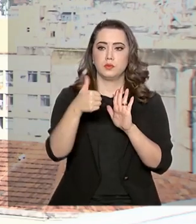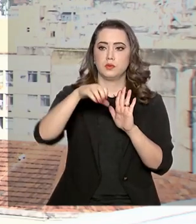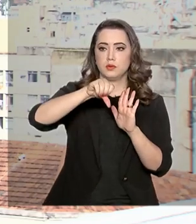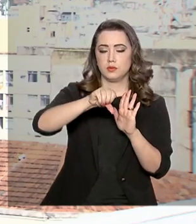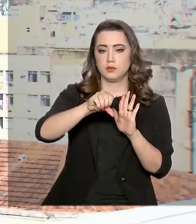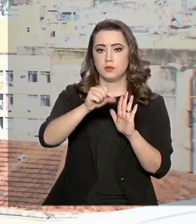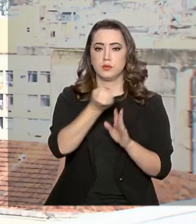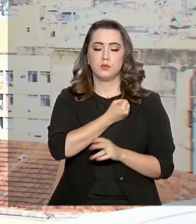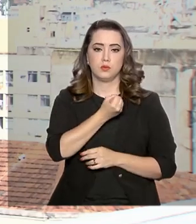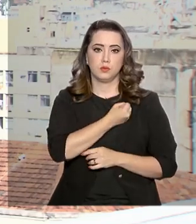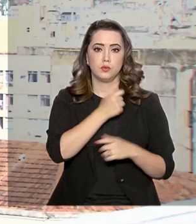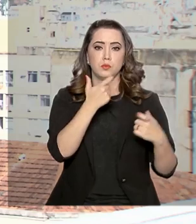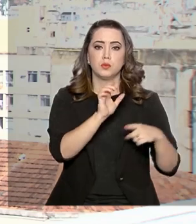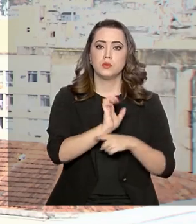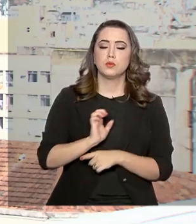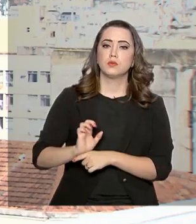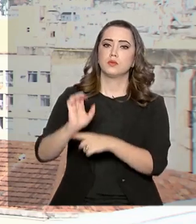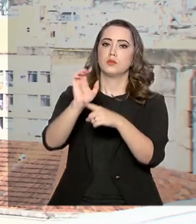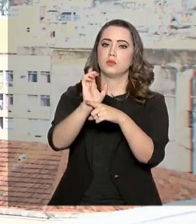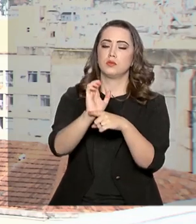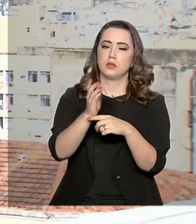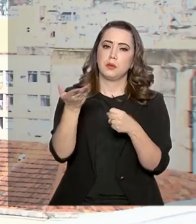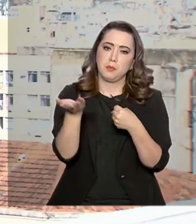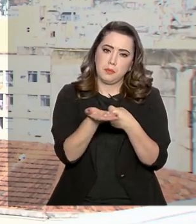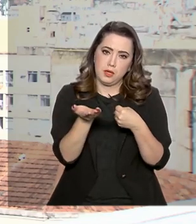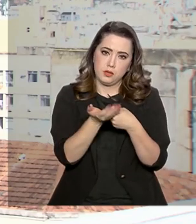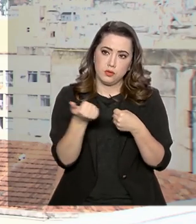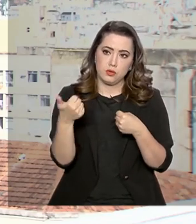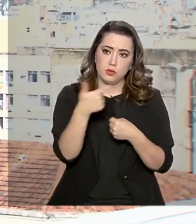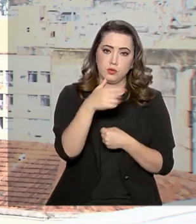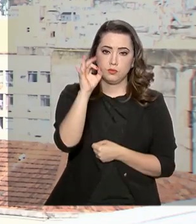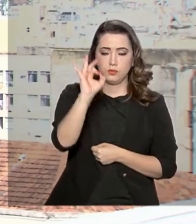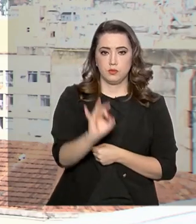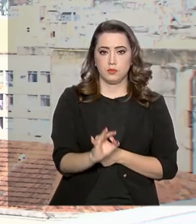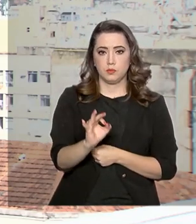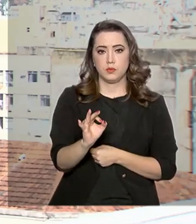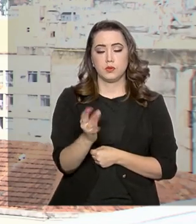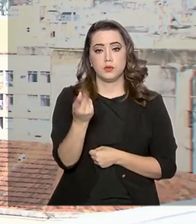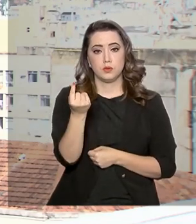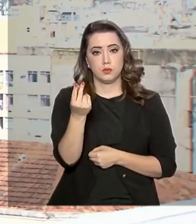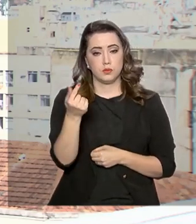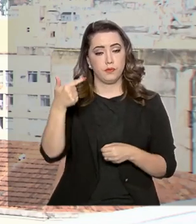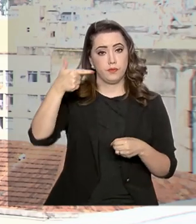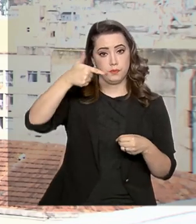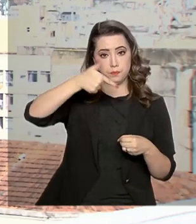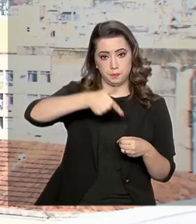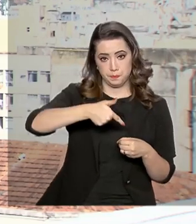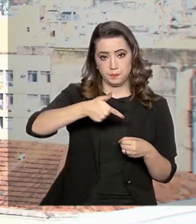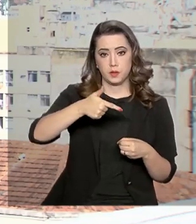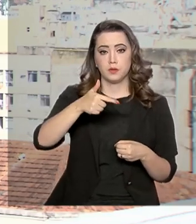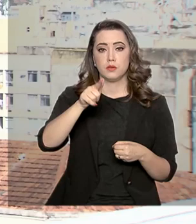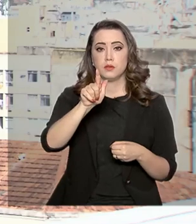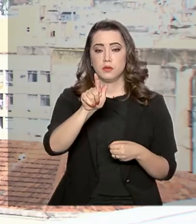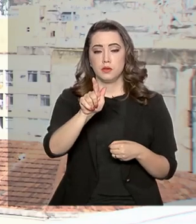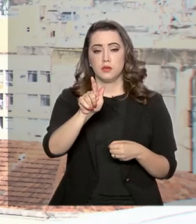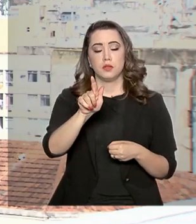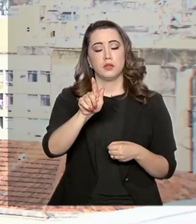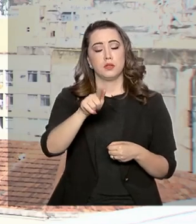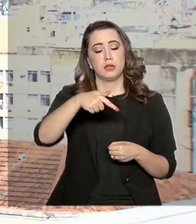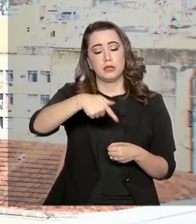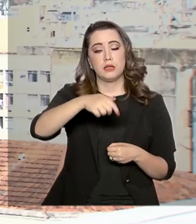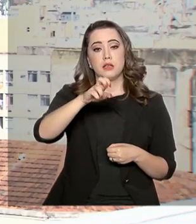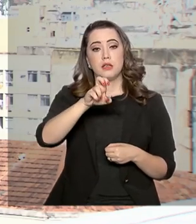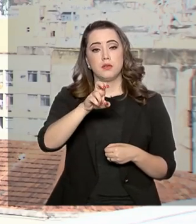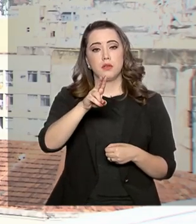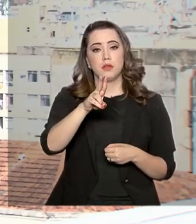o número de Estados que praticam um percentual médio de 12% sobre o querosene. Para o ministro interino do Turismo,